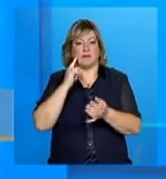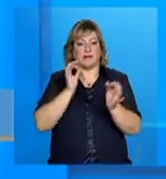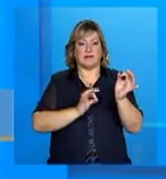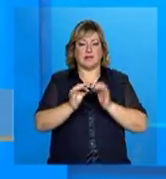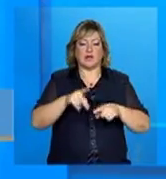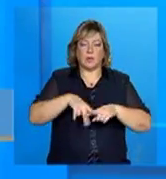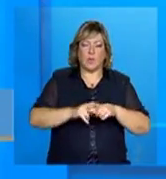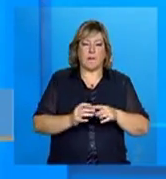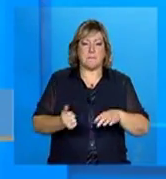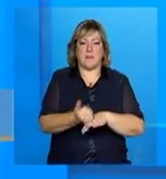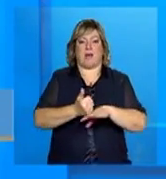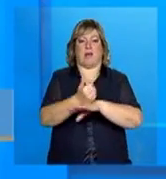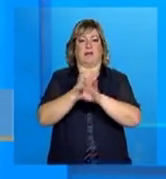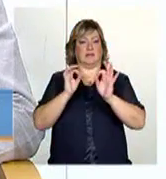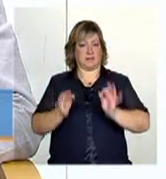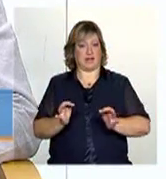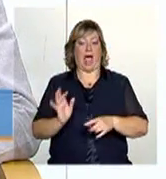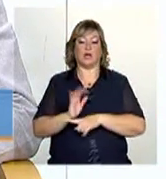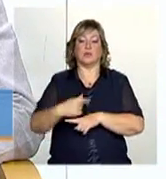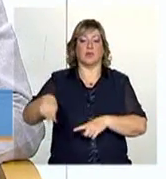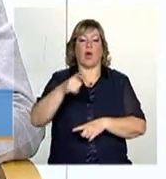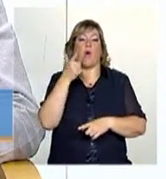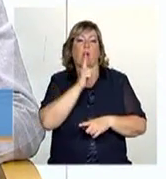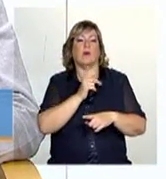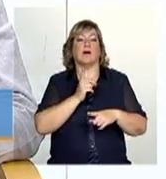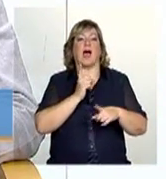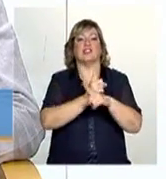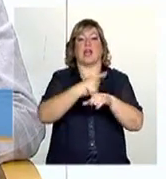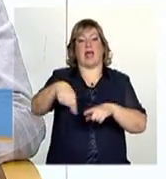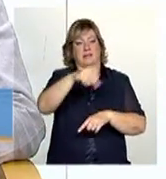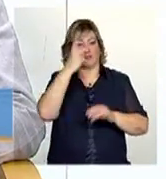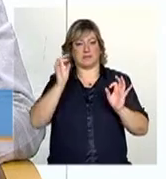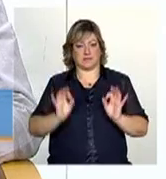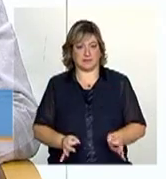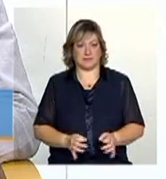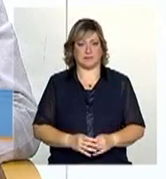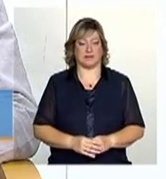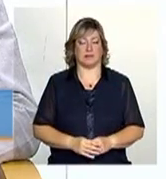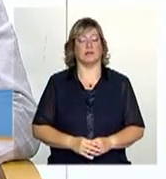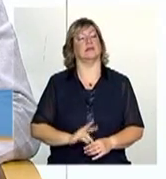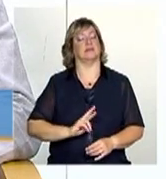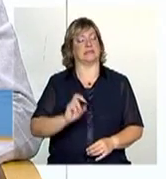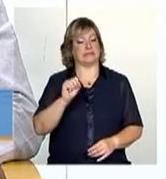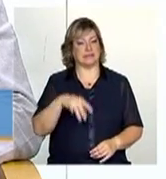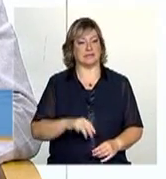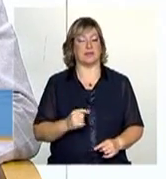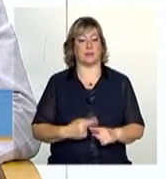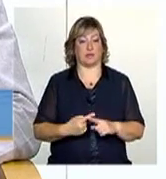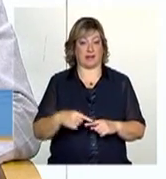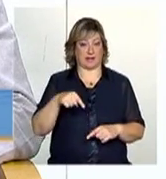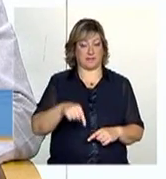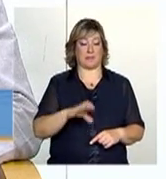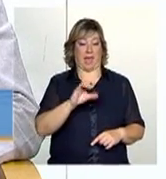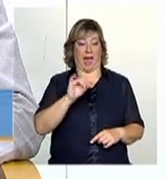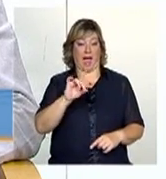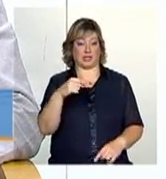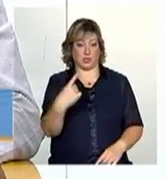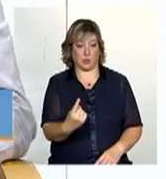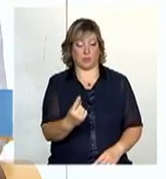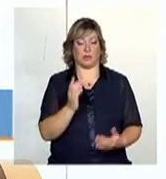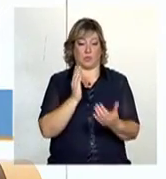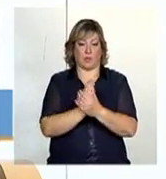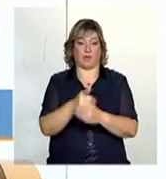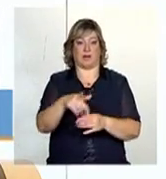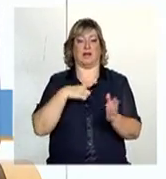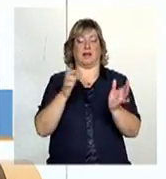essa captação. Exatamente, eu acho que é um aprimoramento da gestão do cadastro único, do programa Bolsa Família,